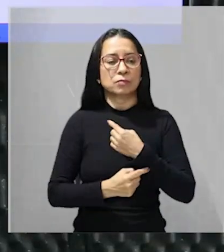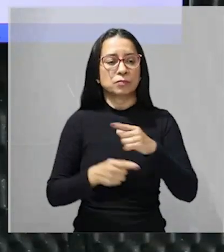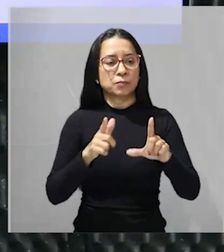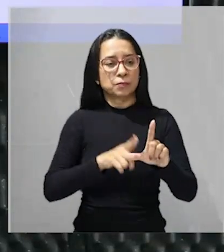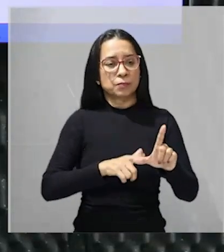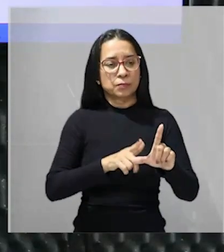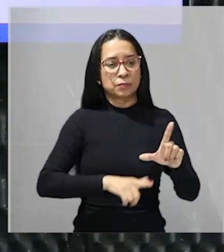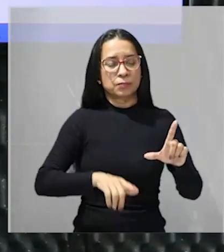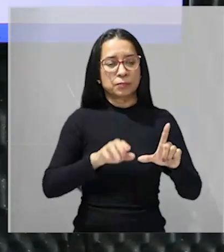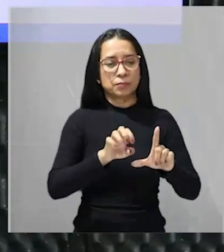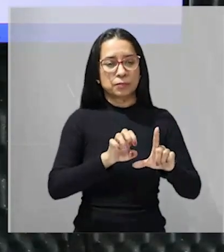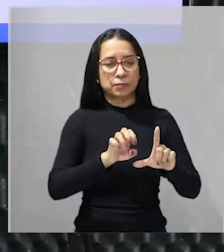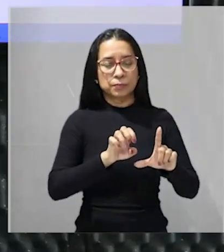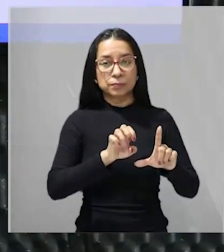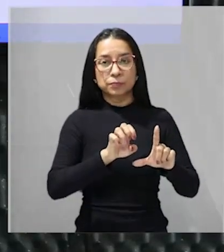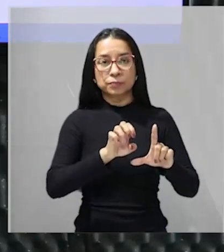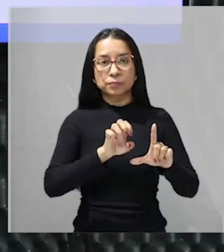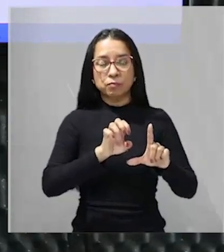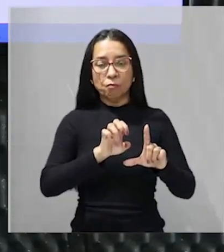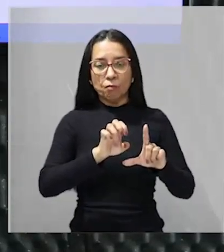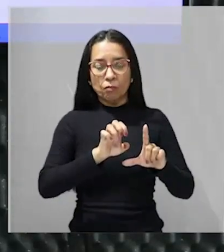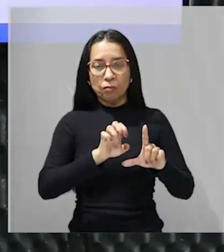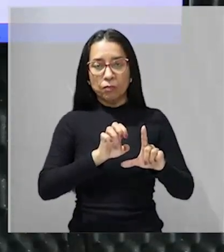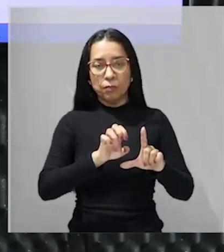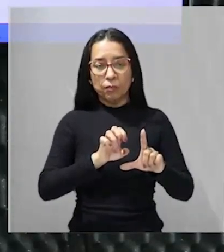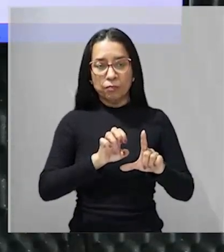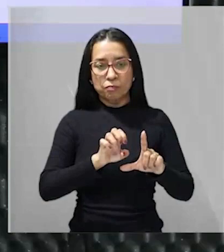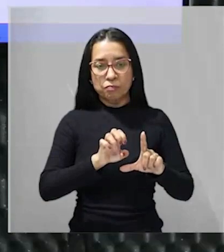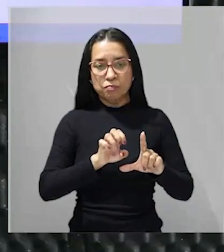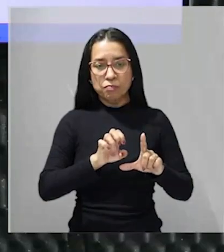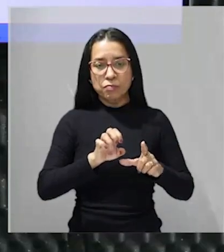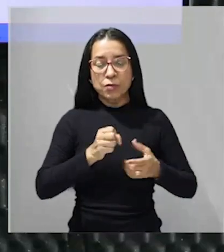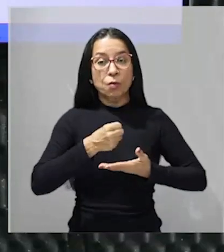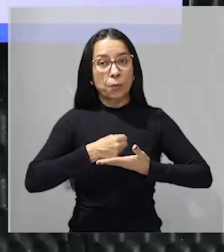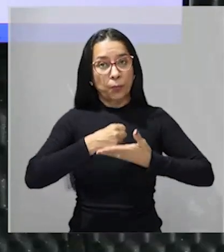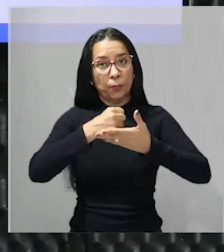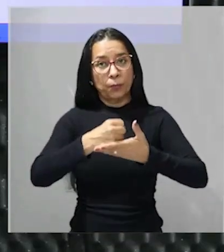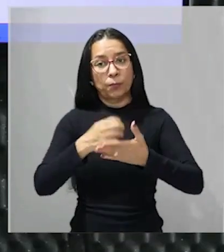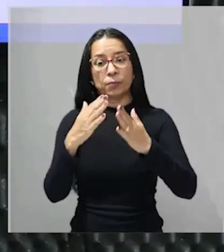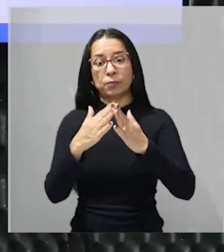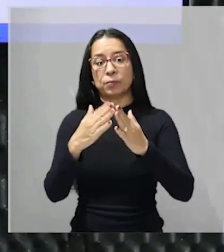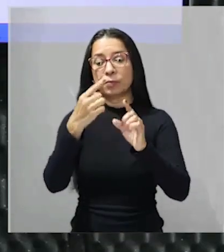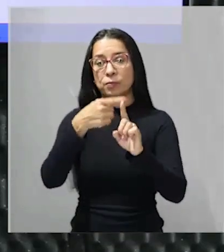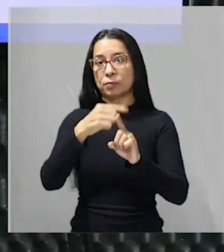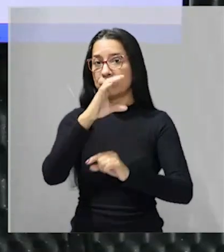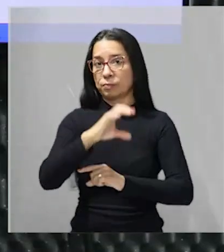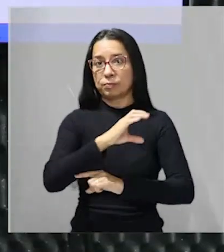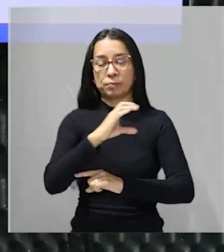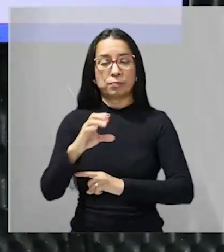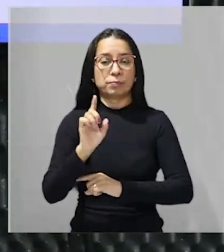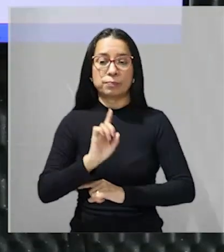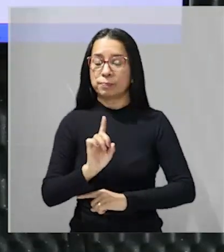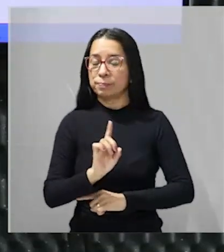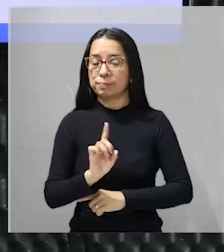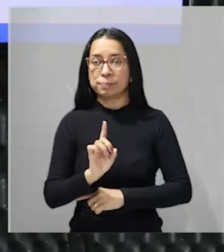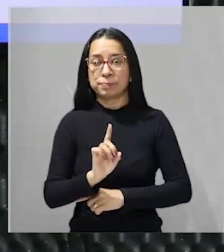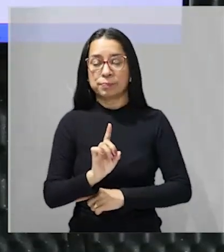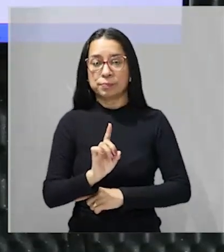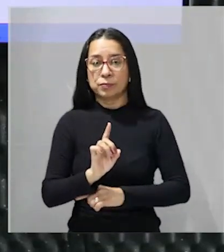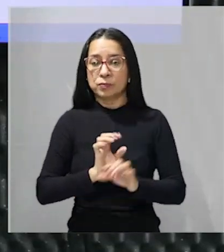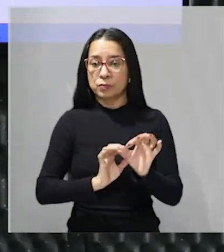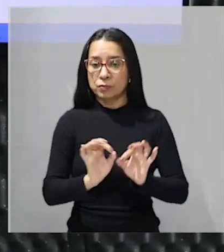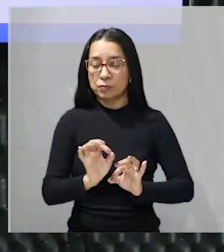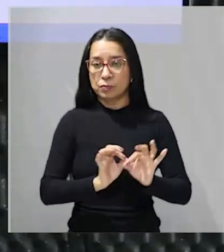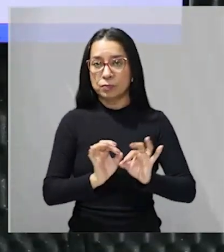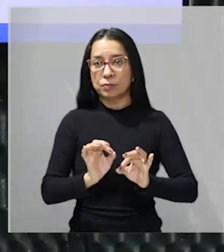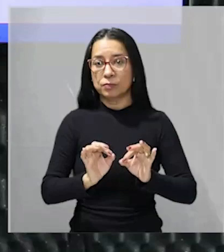o franco apoio da igreja católica aos novos estados o franco apoio não você vê que o pulsionamento da igreja é um